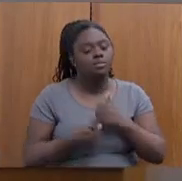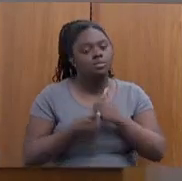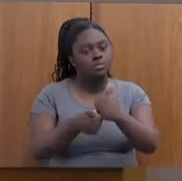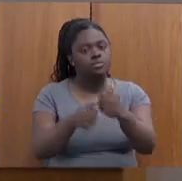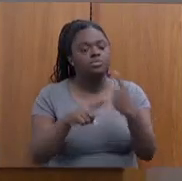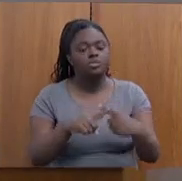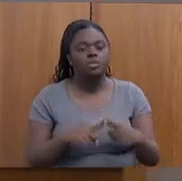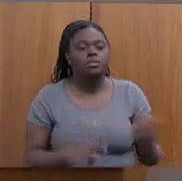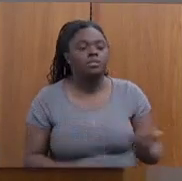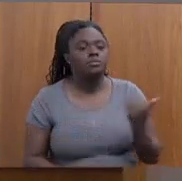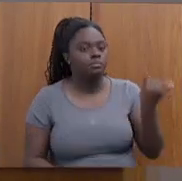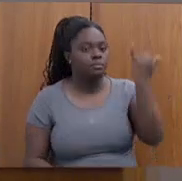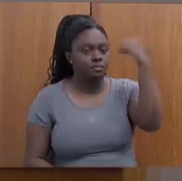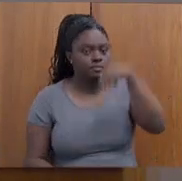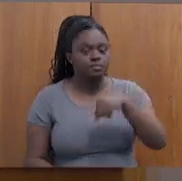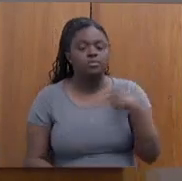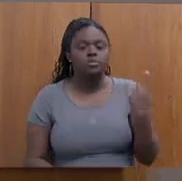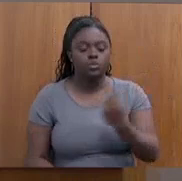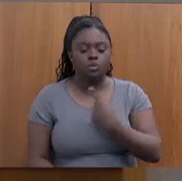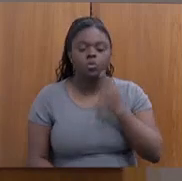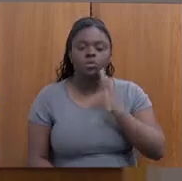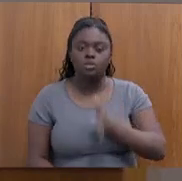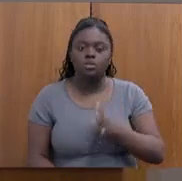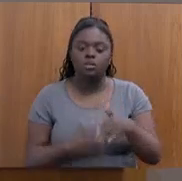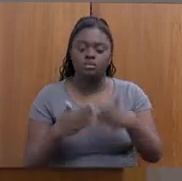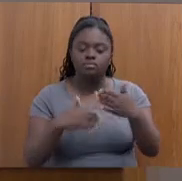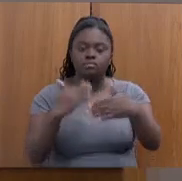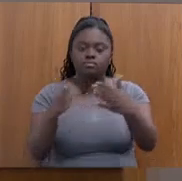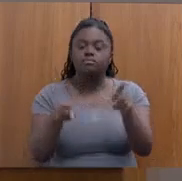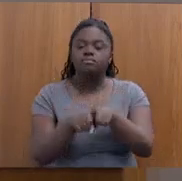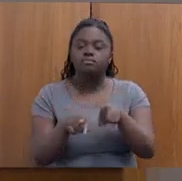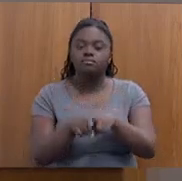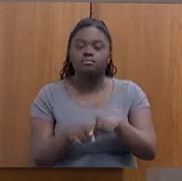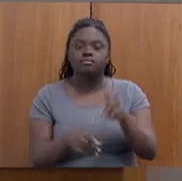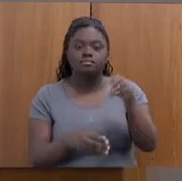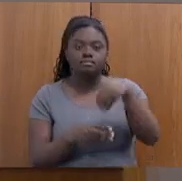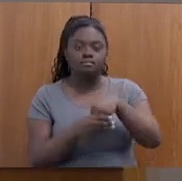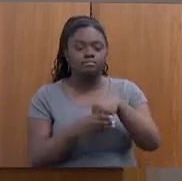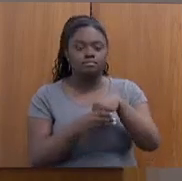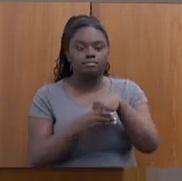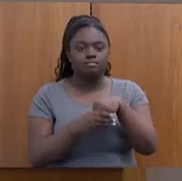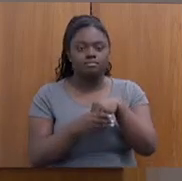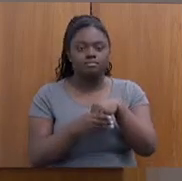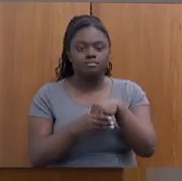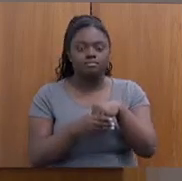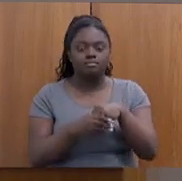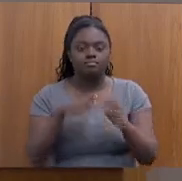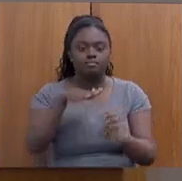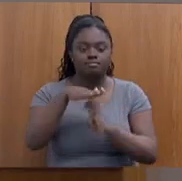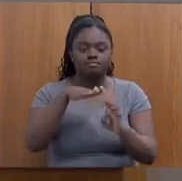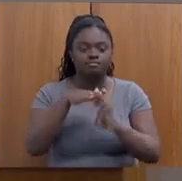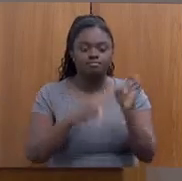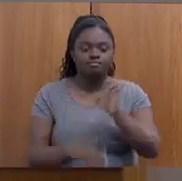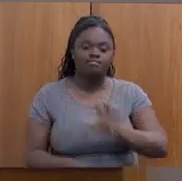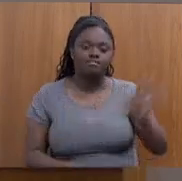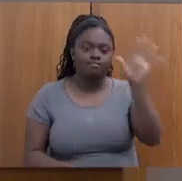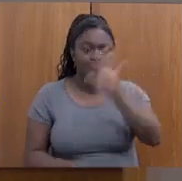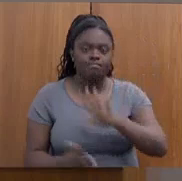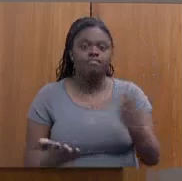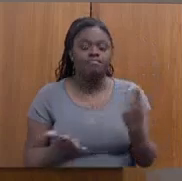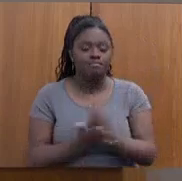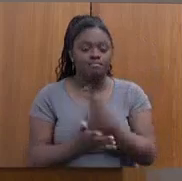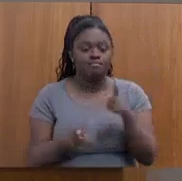é muito importante aqui. E nós já estamos trabalhando também dentro das empresas do Estado para que isso aconteça também.